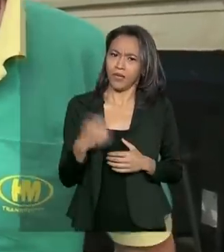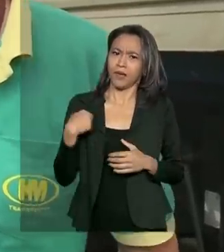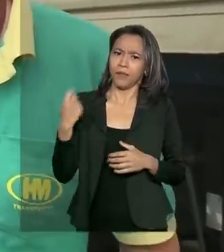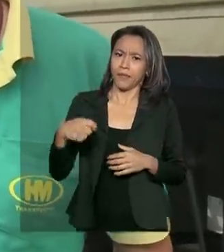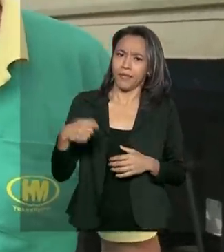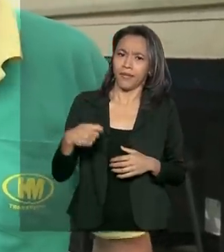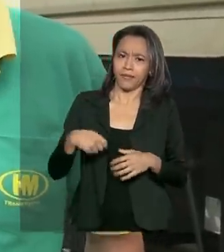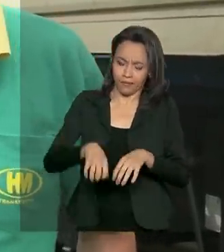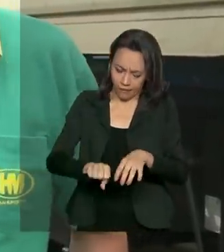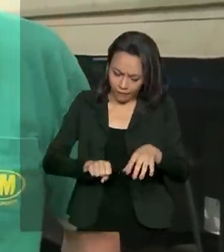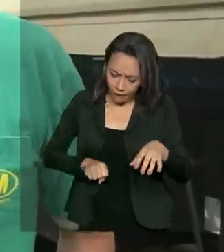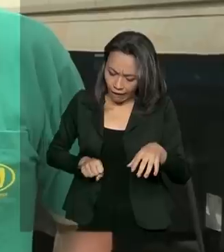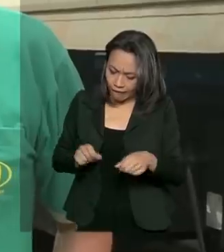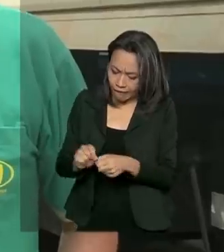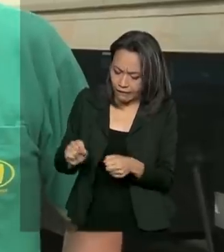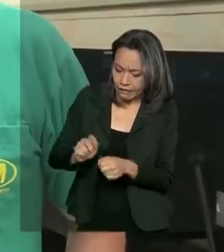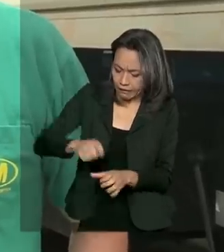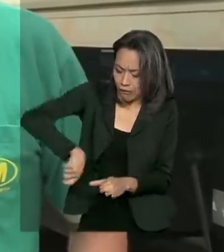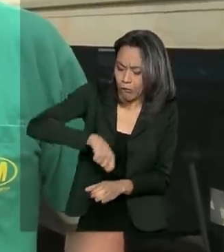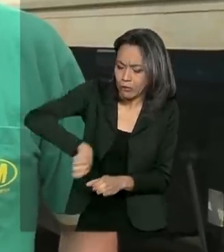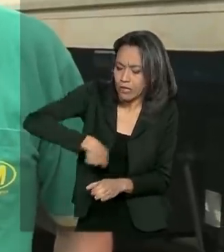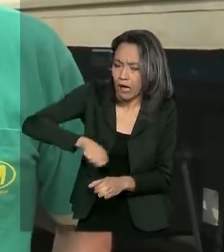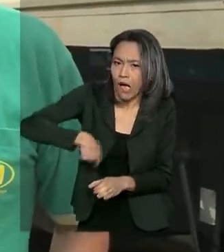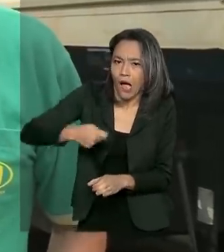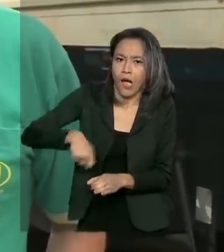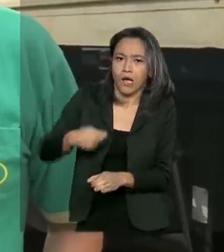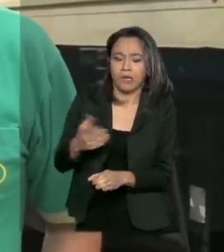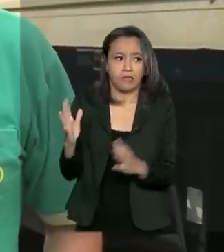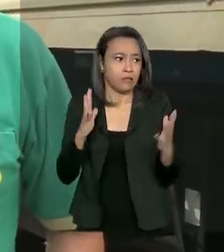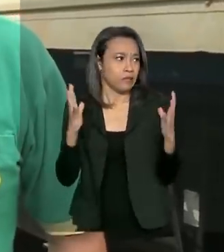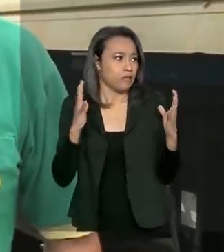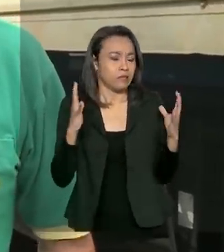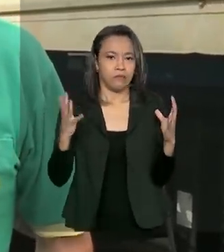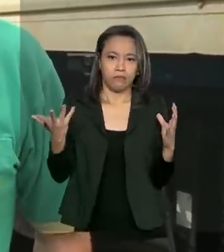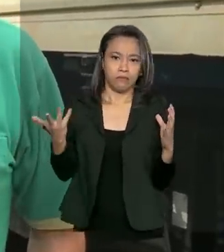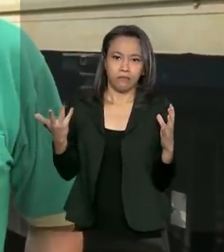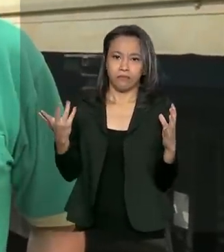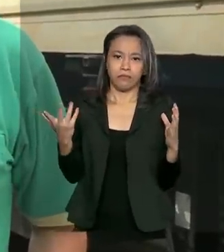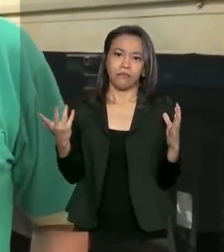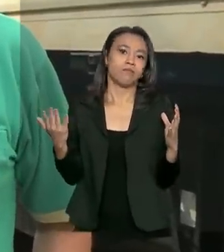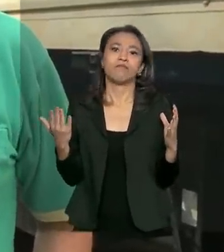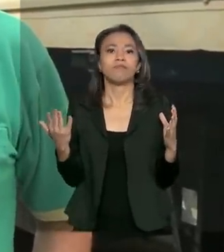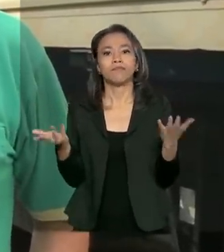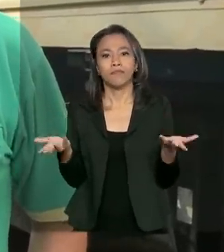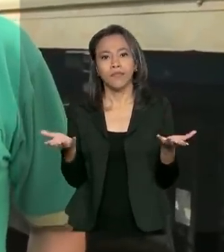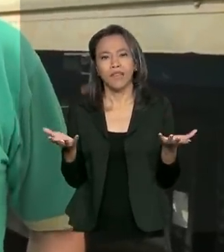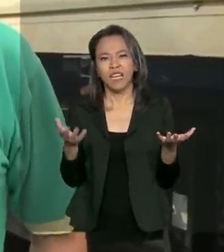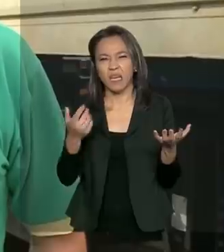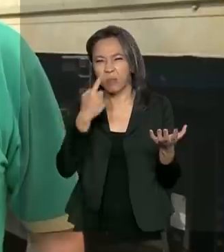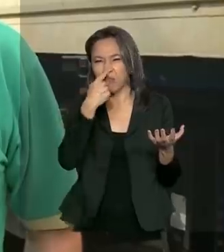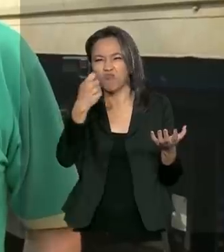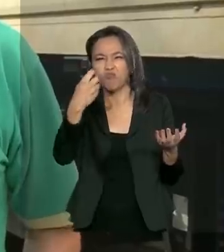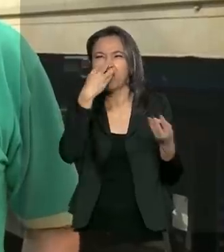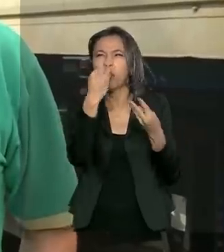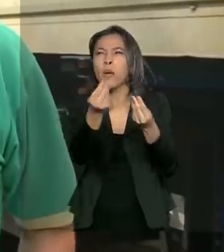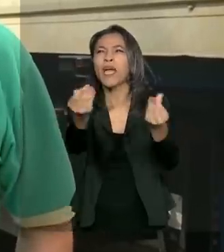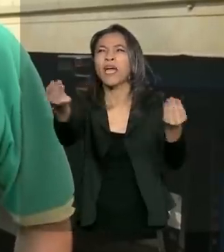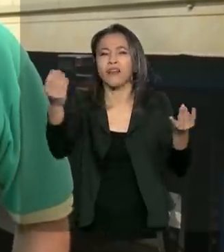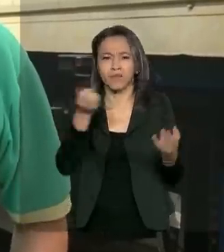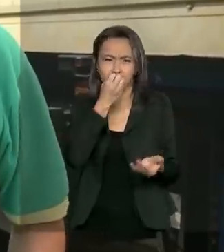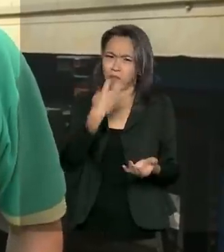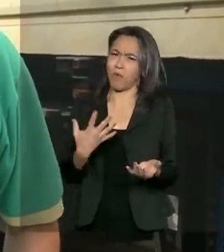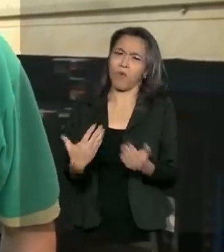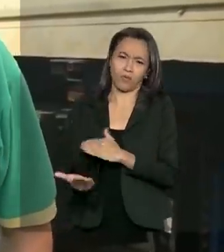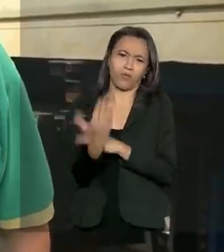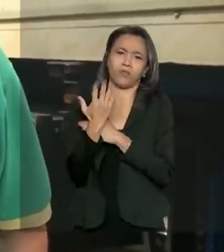ter que abrir a nossa gaveta, fazer cozinhar em meio a poluição, em meio a poeira. É muito bom,